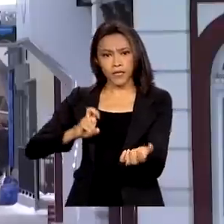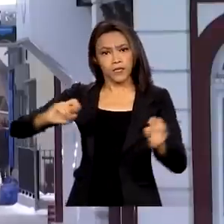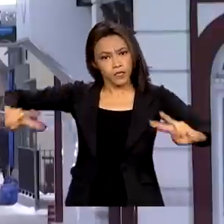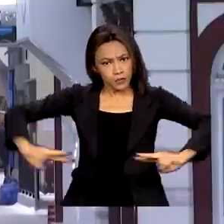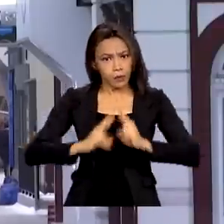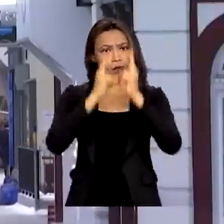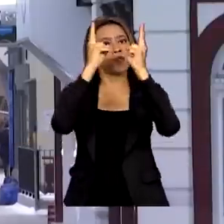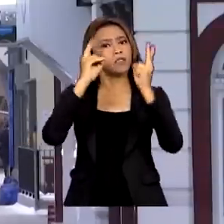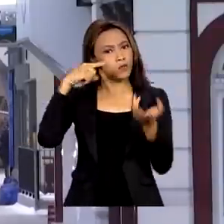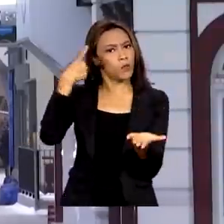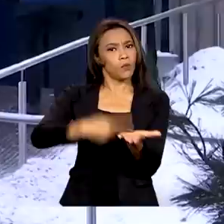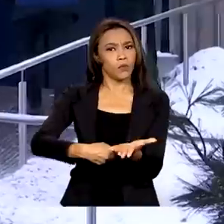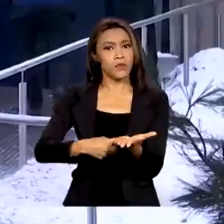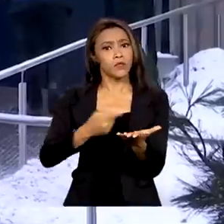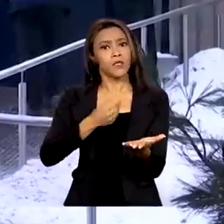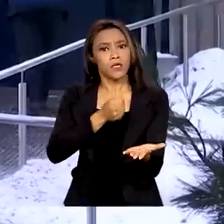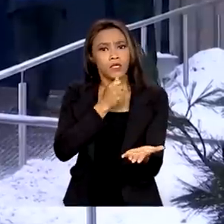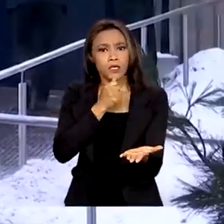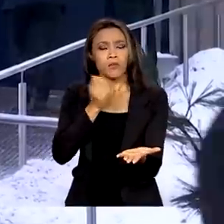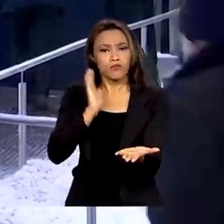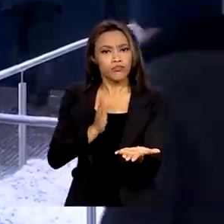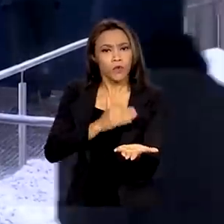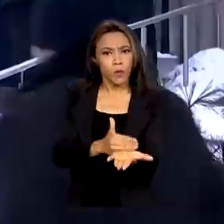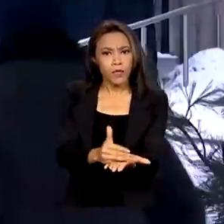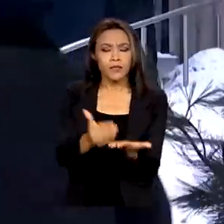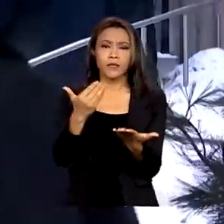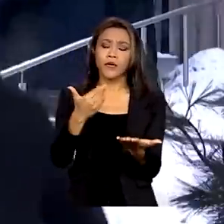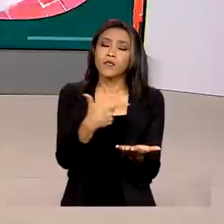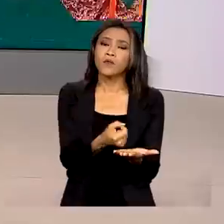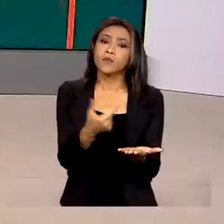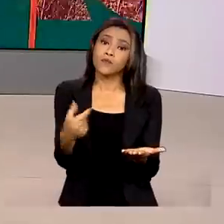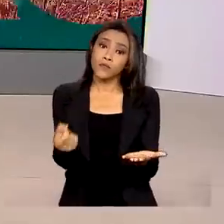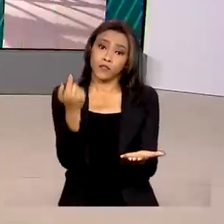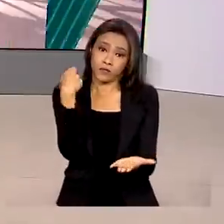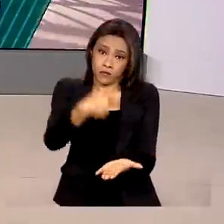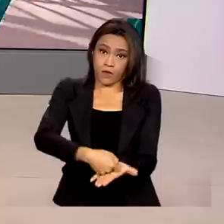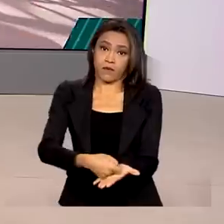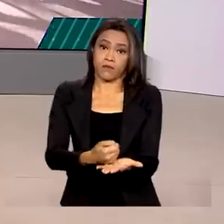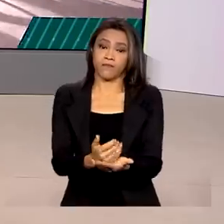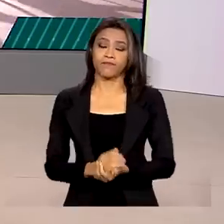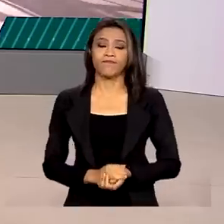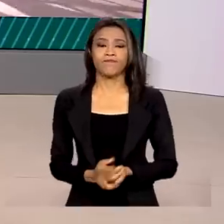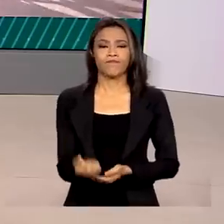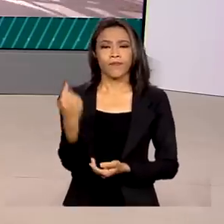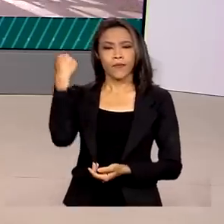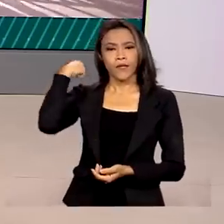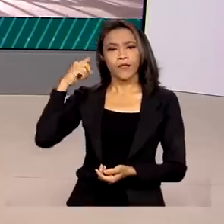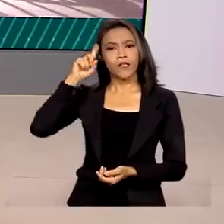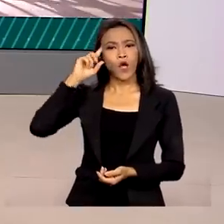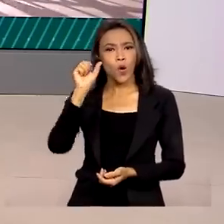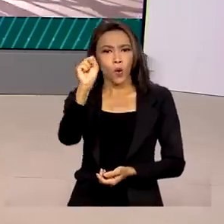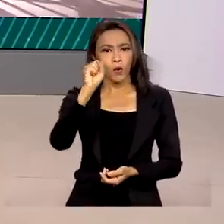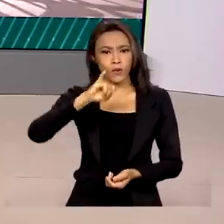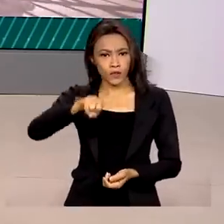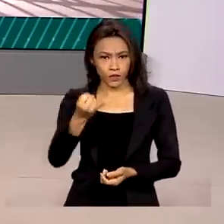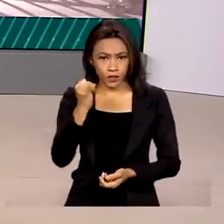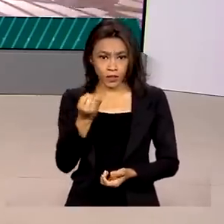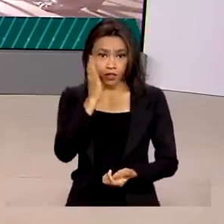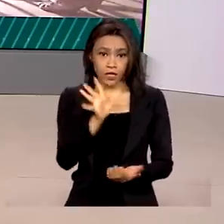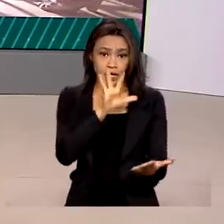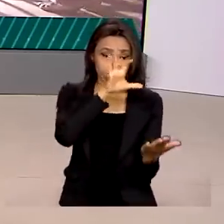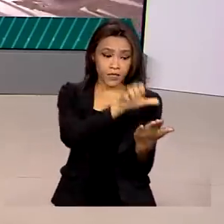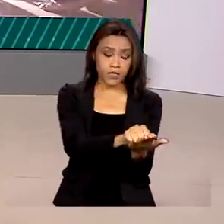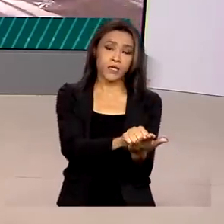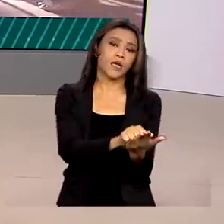deveria começar a ser pago a partir de 2020. Desde o dia 8 de janeiro, foram registrados no